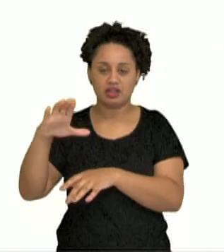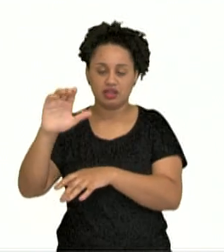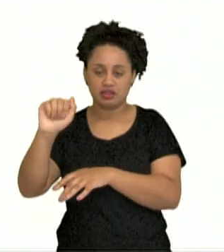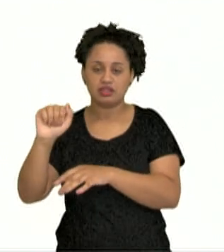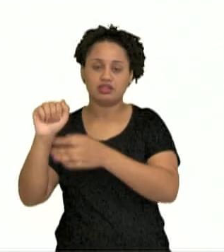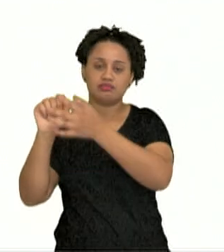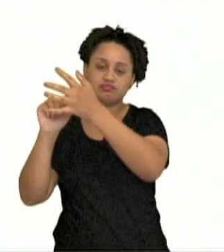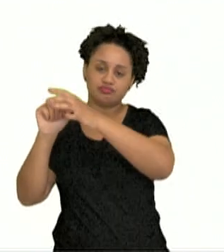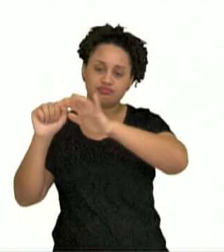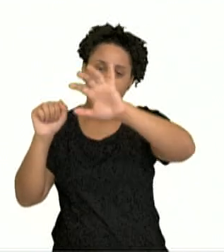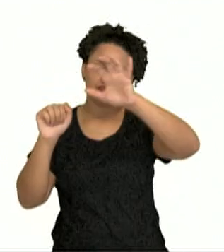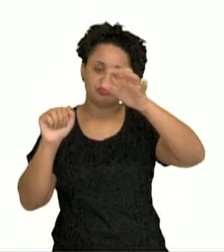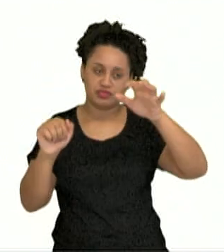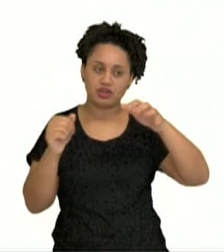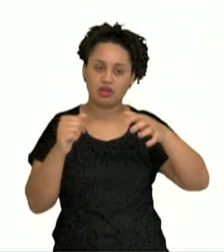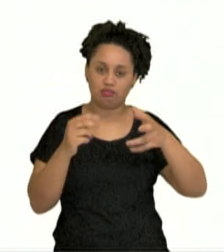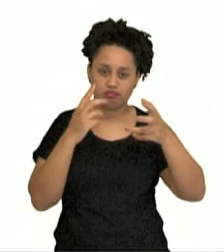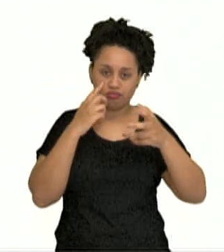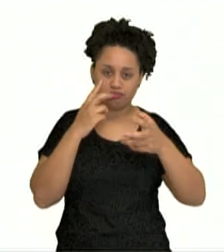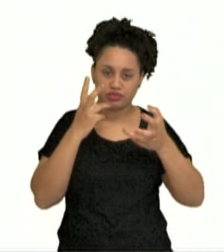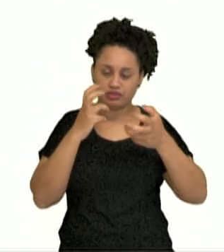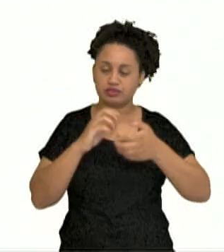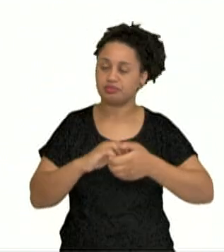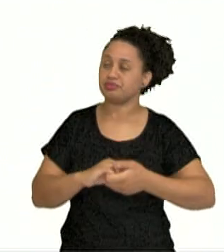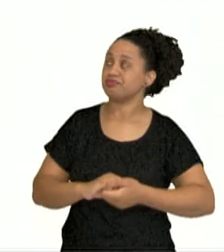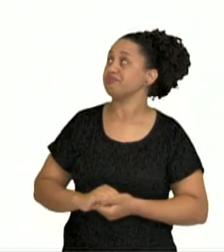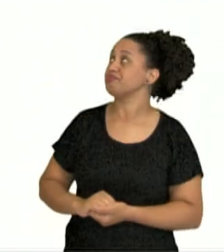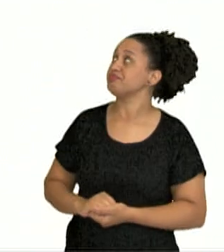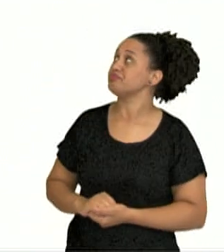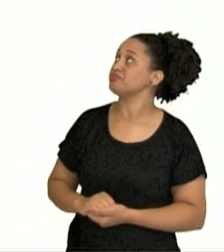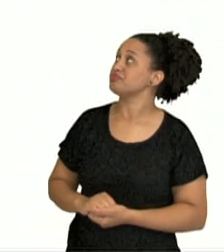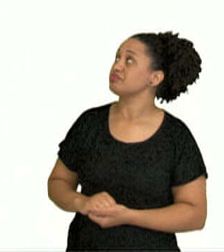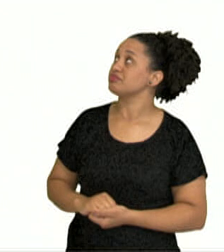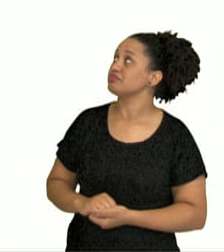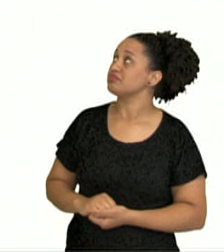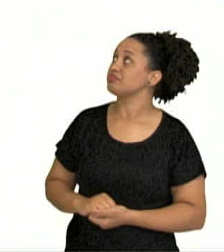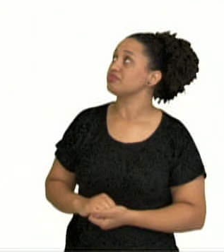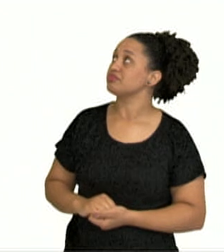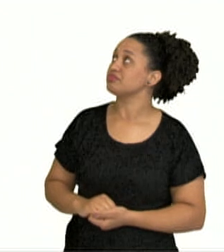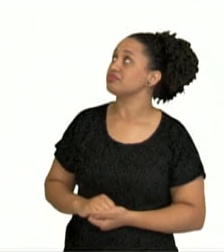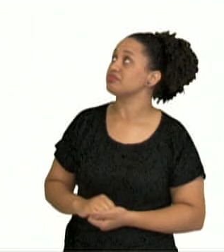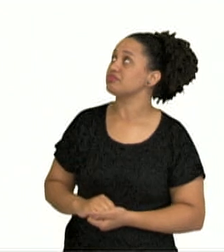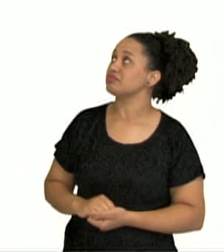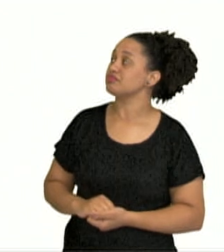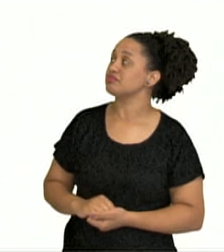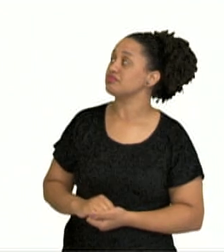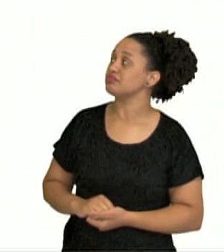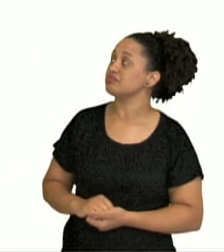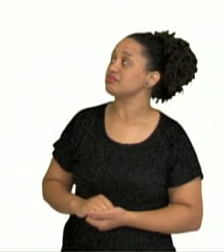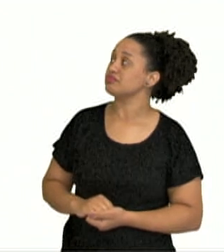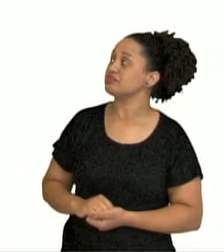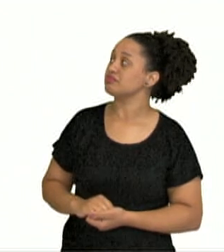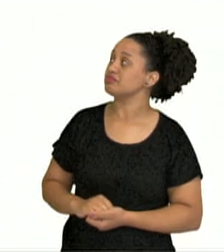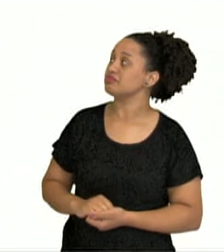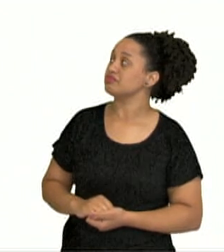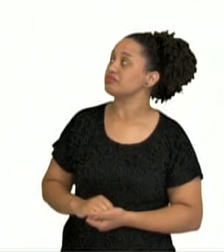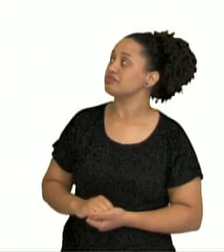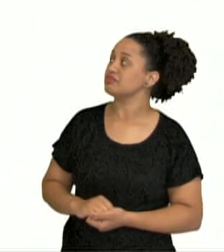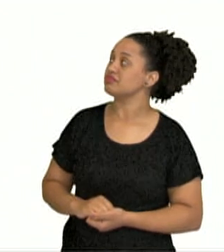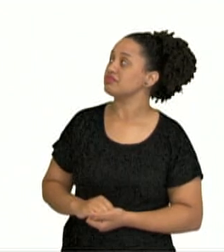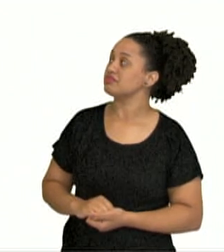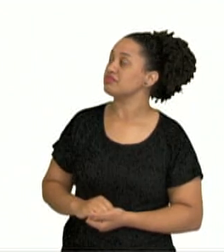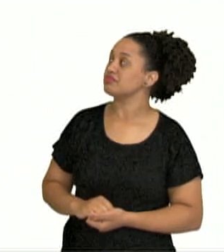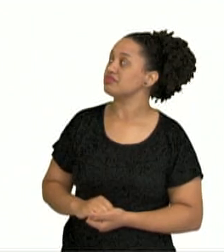planalto da Persa, pegava regiões de hoje, Afeganistão, Iraque, Síria, Egito, Turquia,